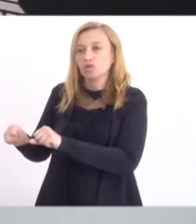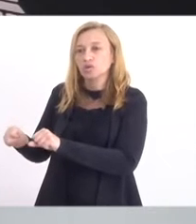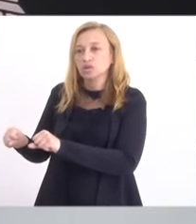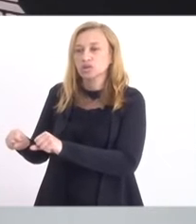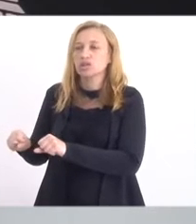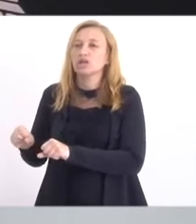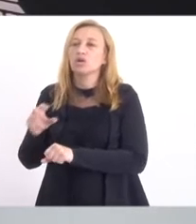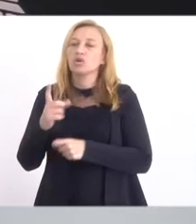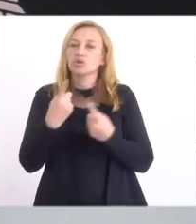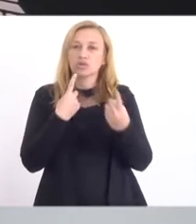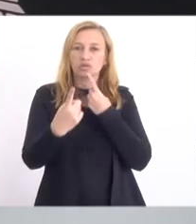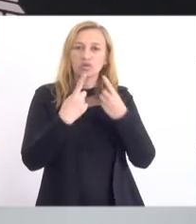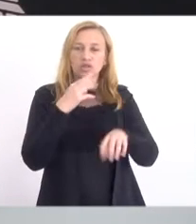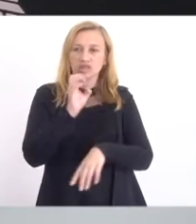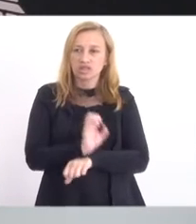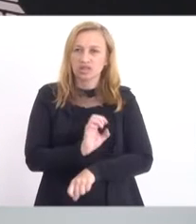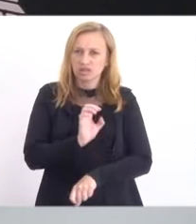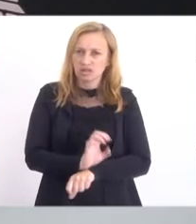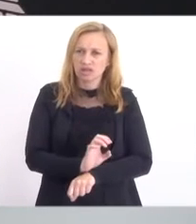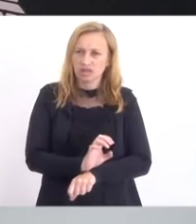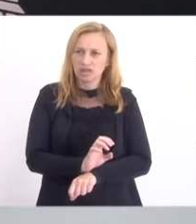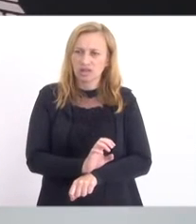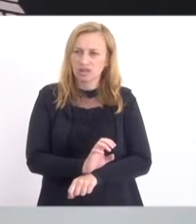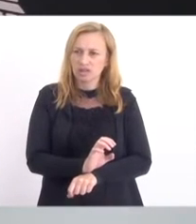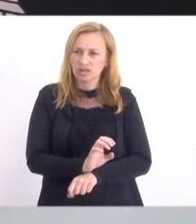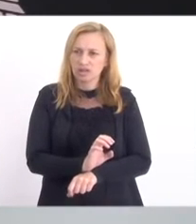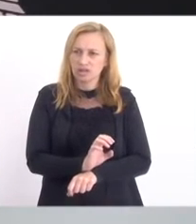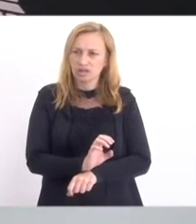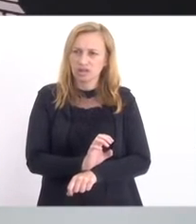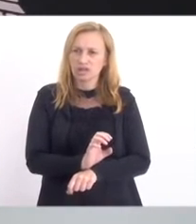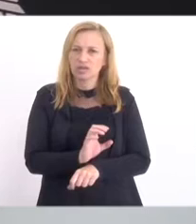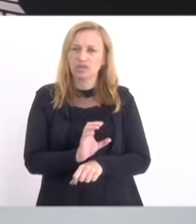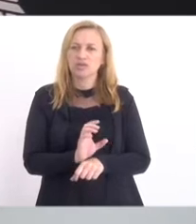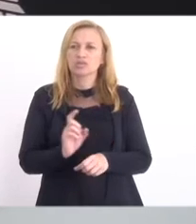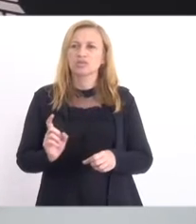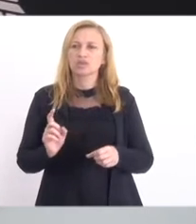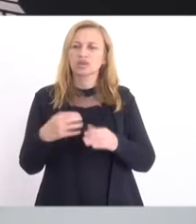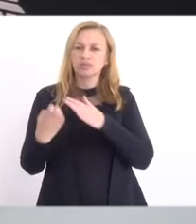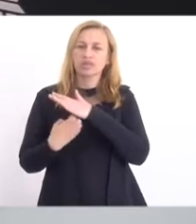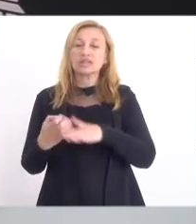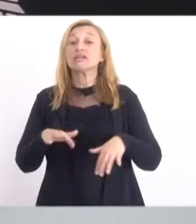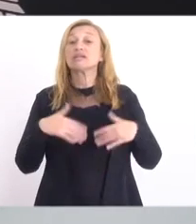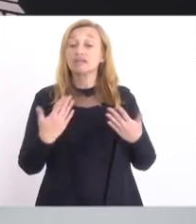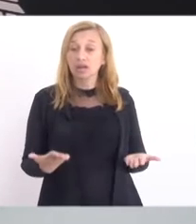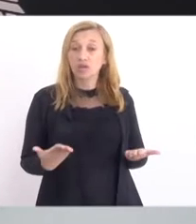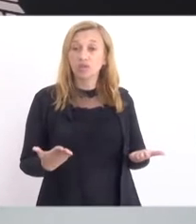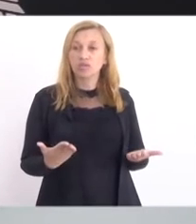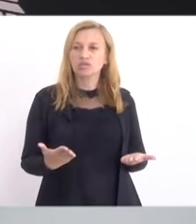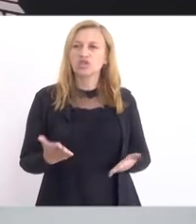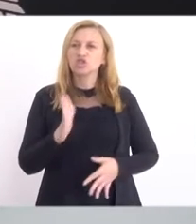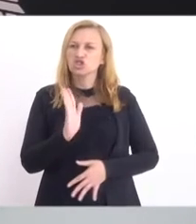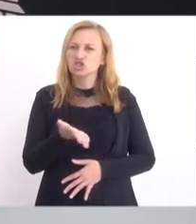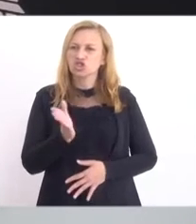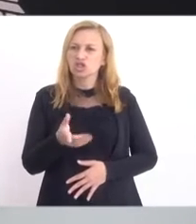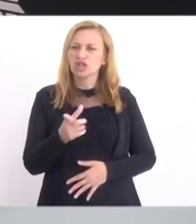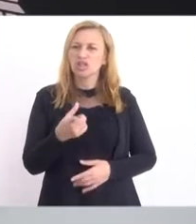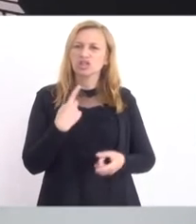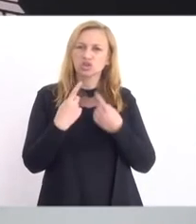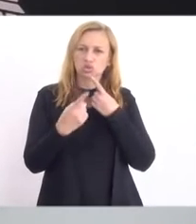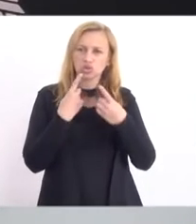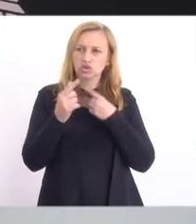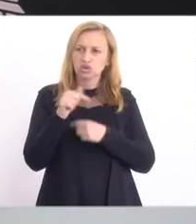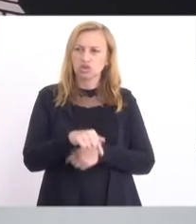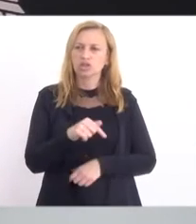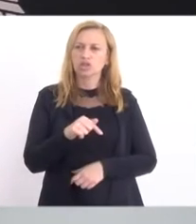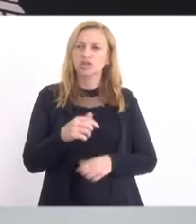rodovias estaduais, efetivadas pela concessionária. Então, já está aqui discutido